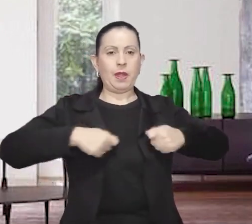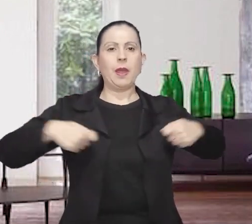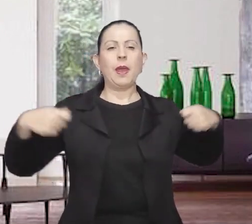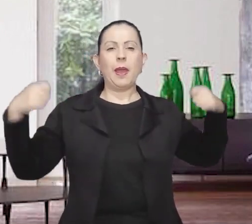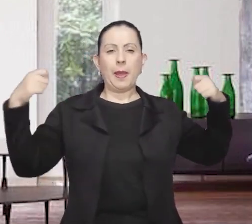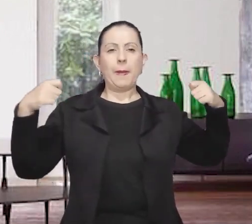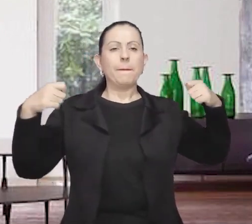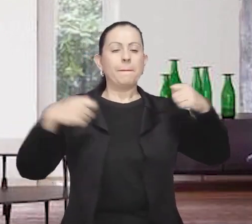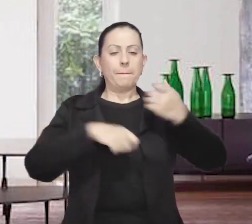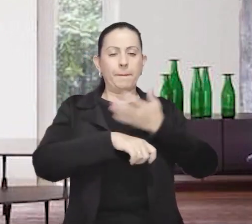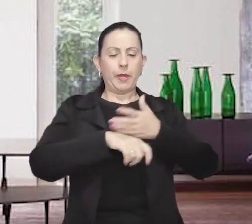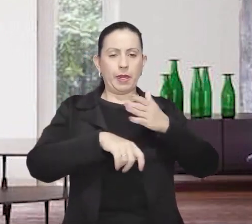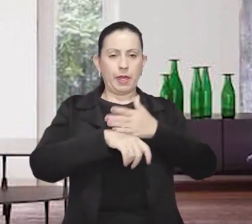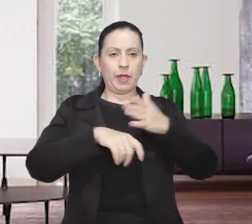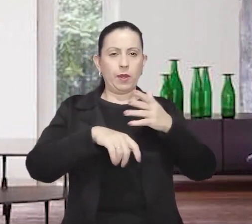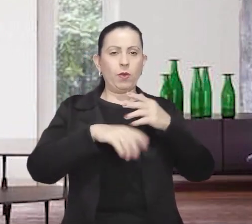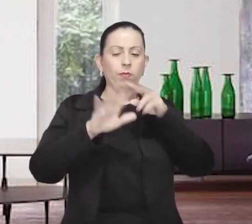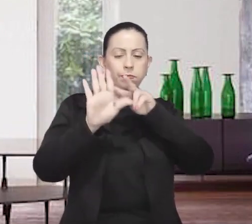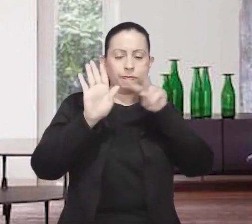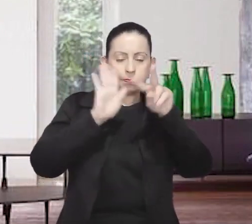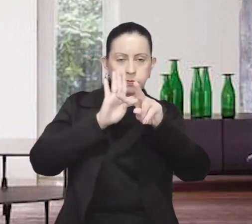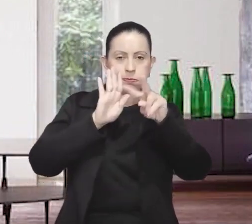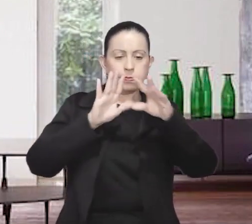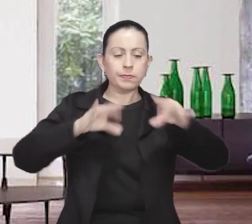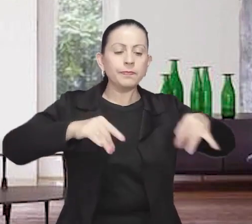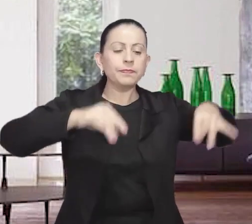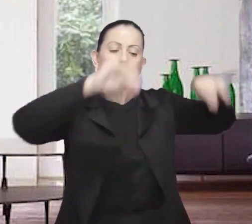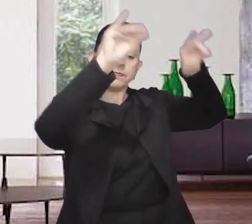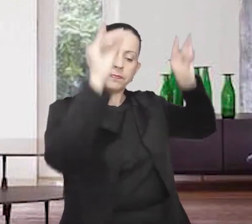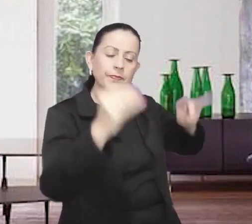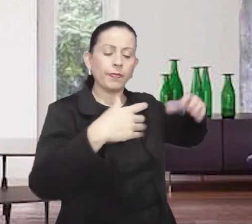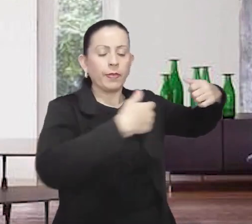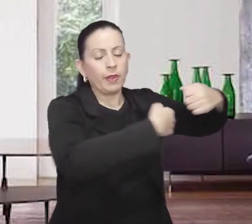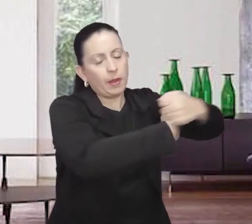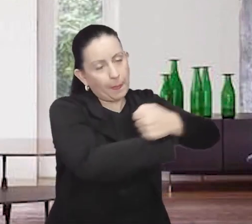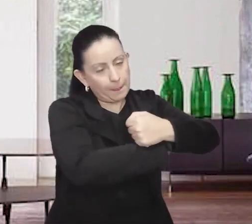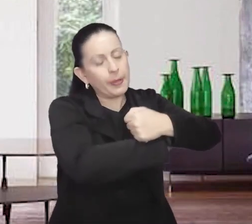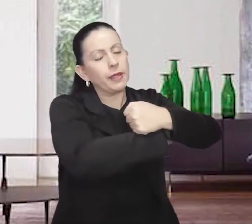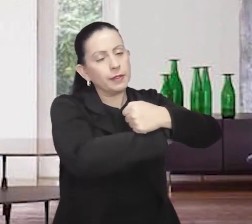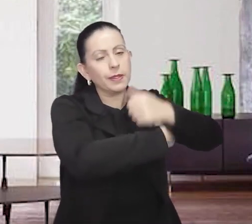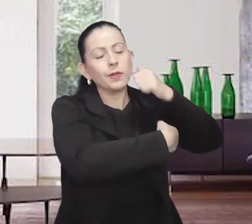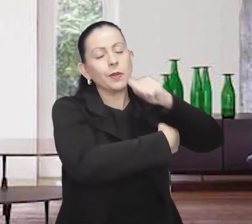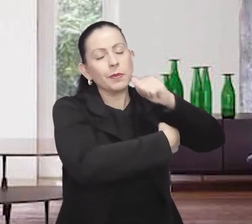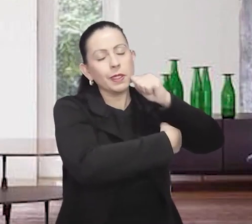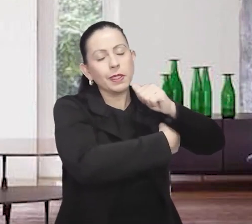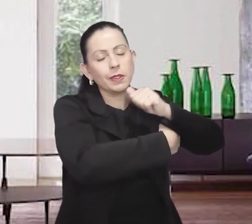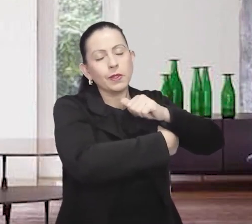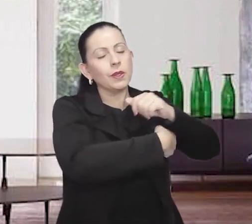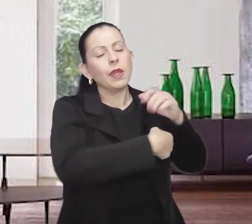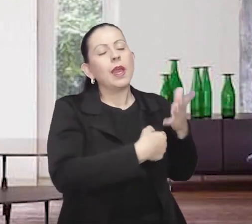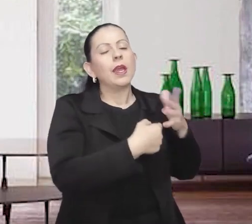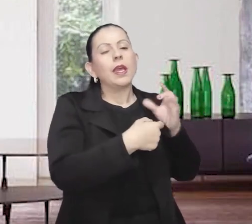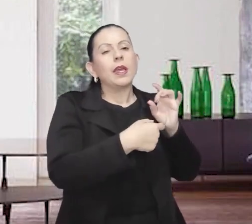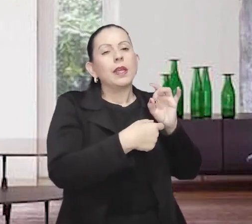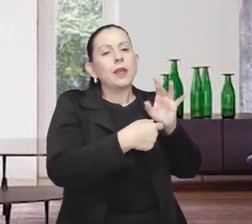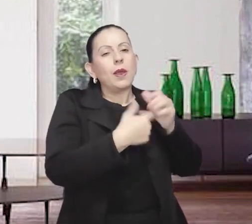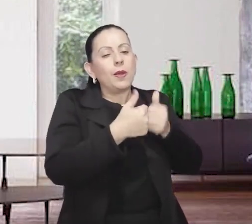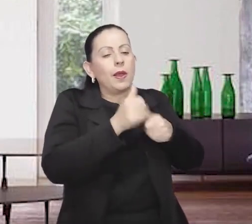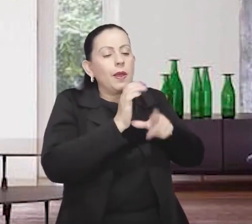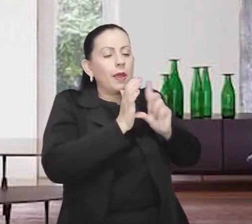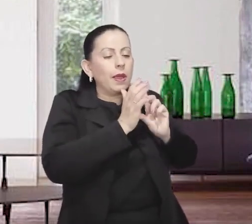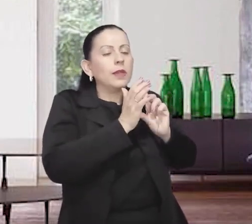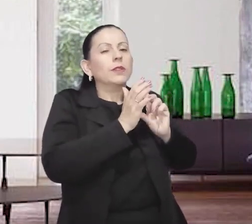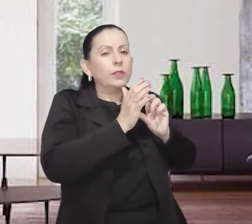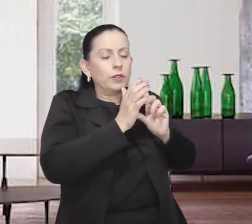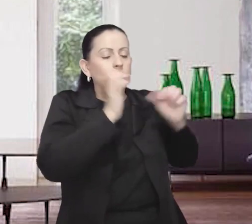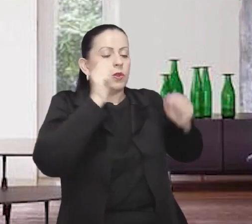garotinha, abraçando-a firmemente apenas alguns centímetros antes do carro atingi-los. Com uma velocidade